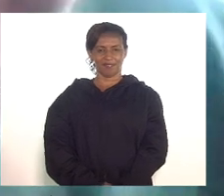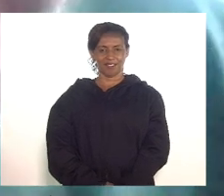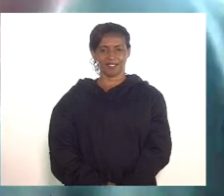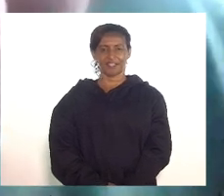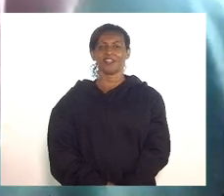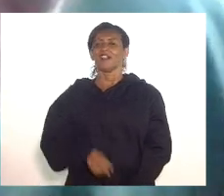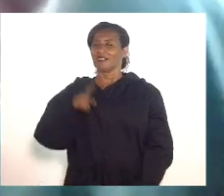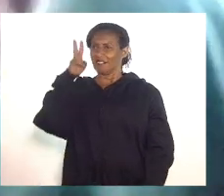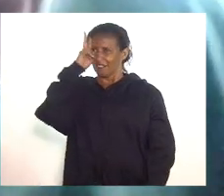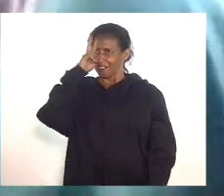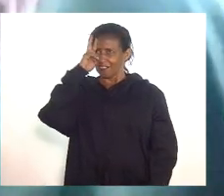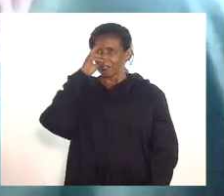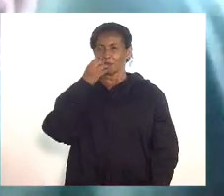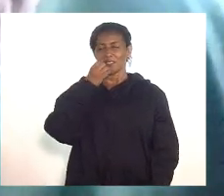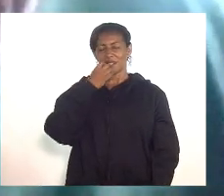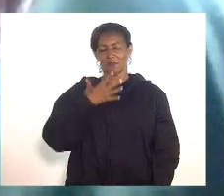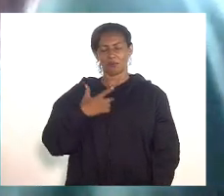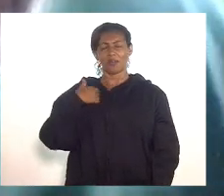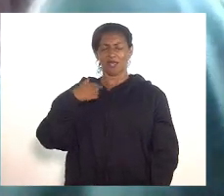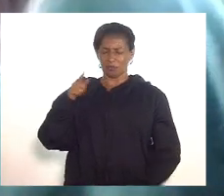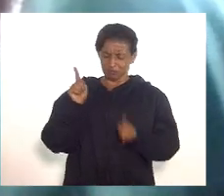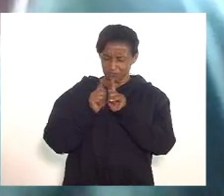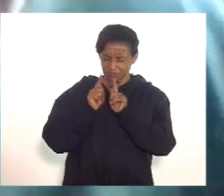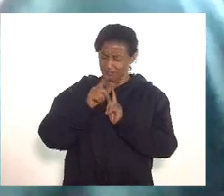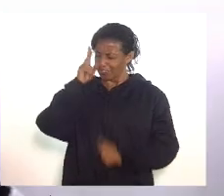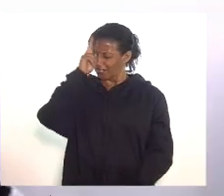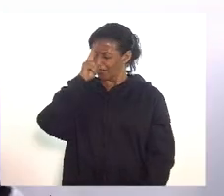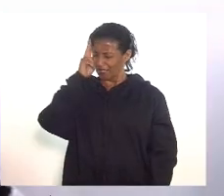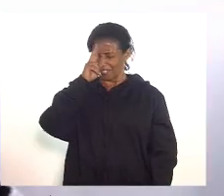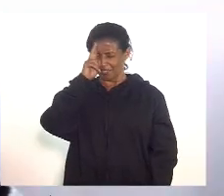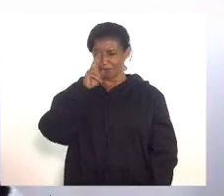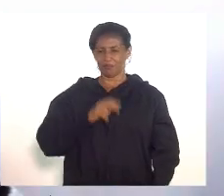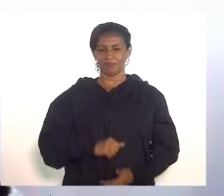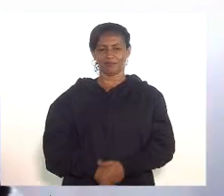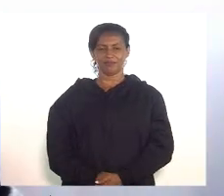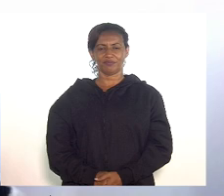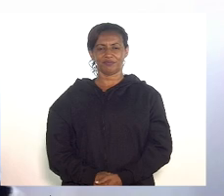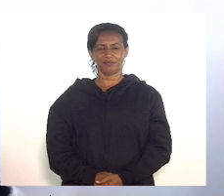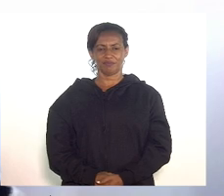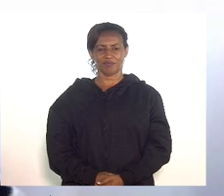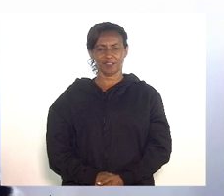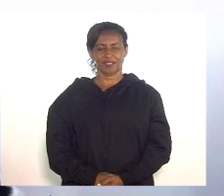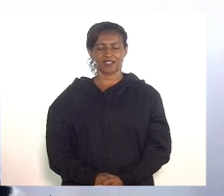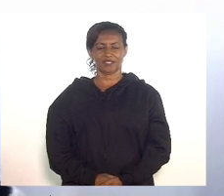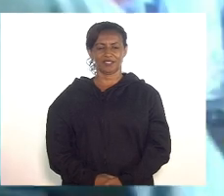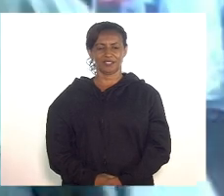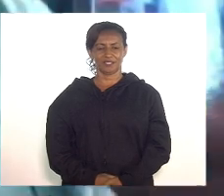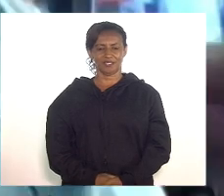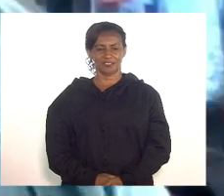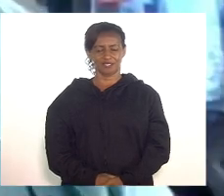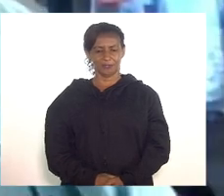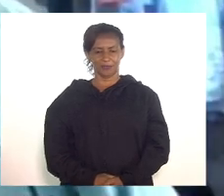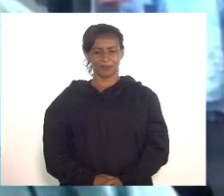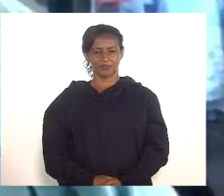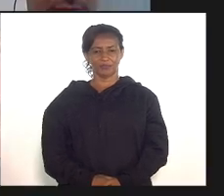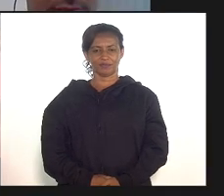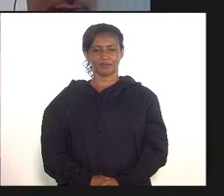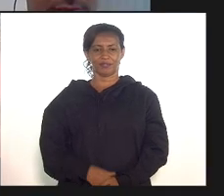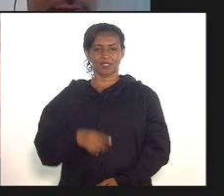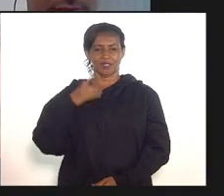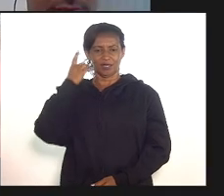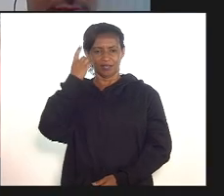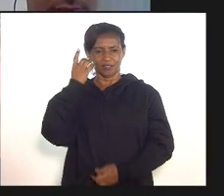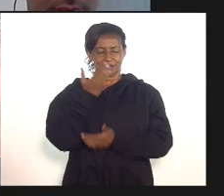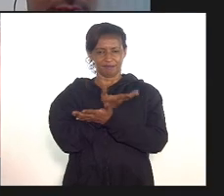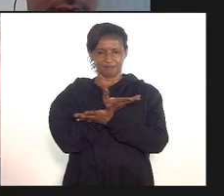dizer grande lembrança também lembro muito dele deputado Bebeto deputado Luiz Paulo todos aqueles deputada Lucinha que